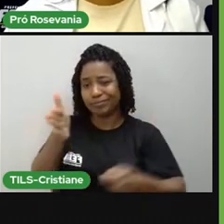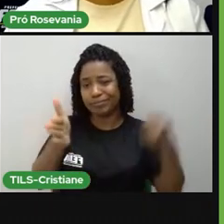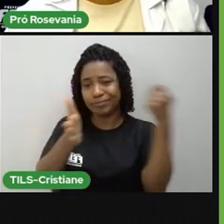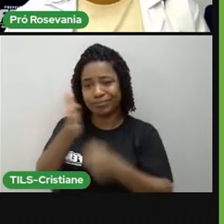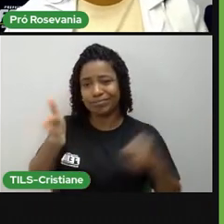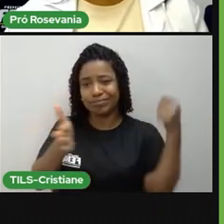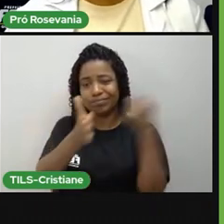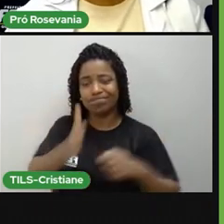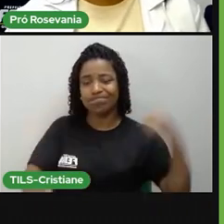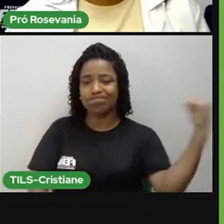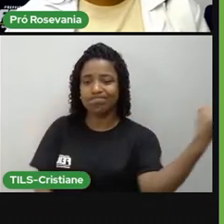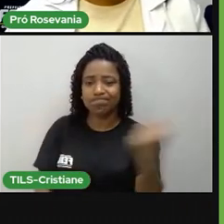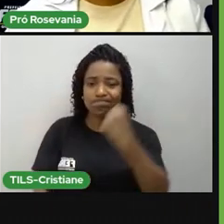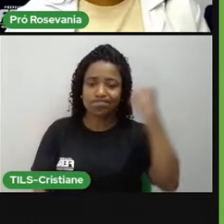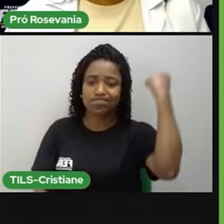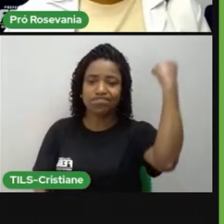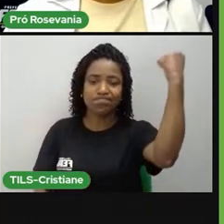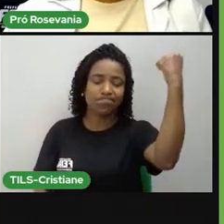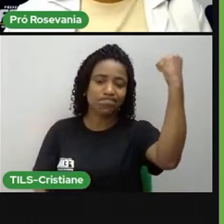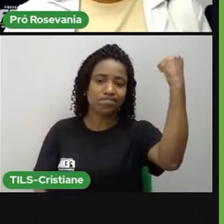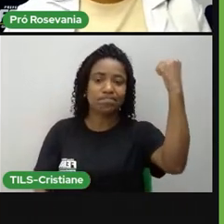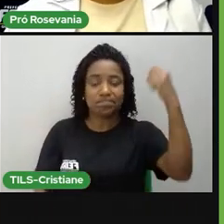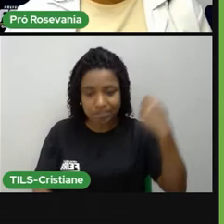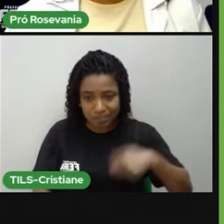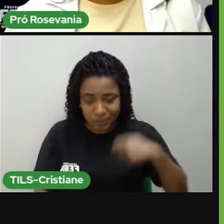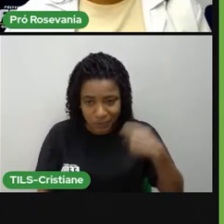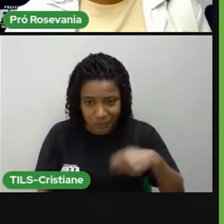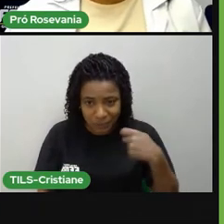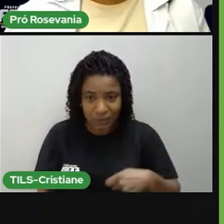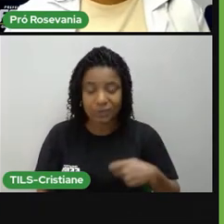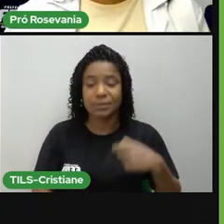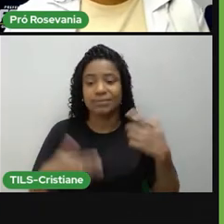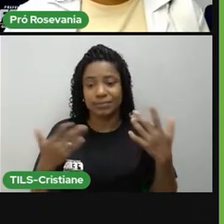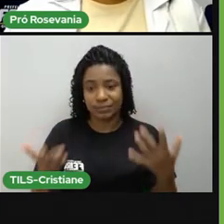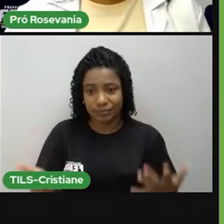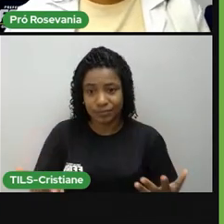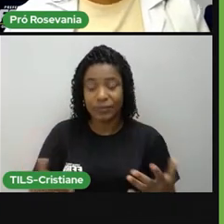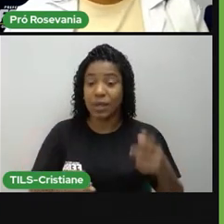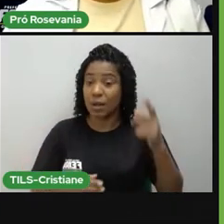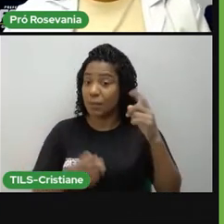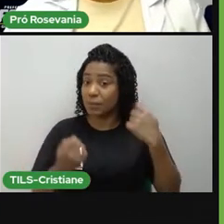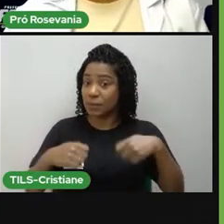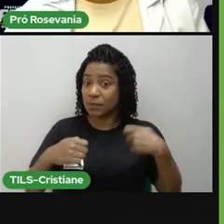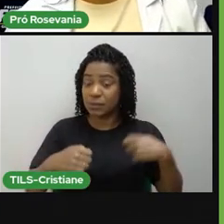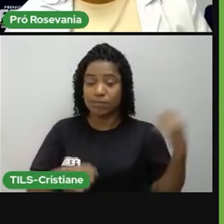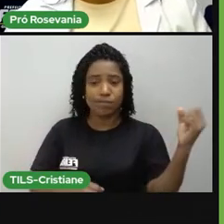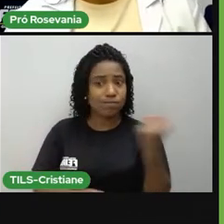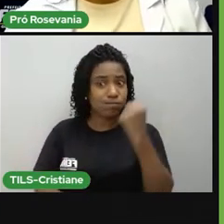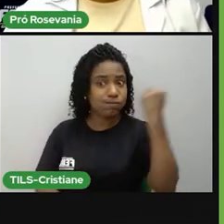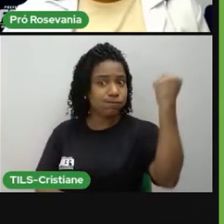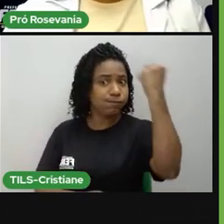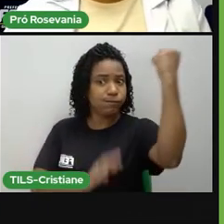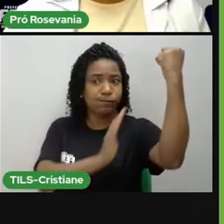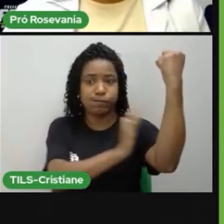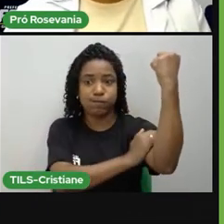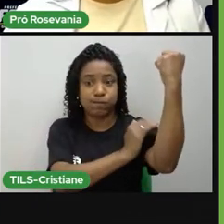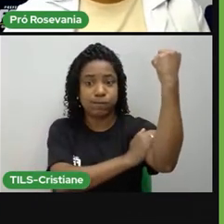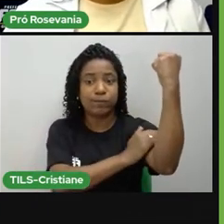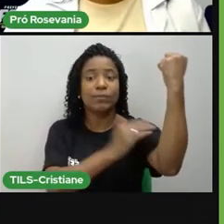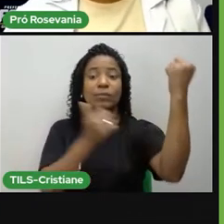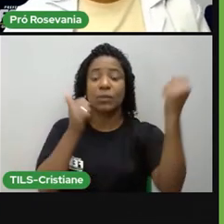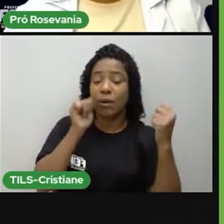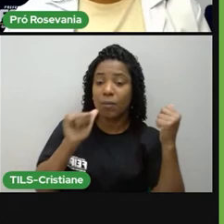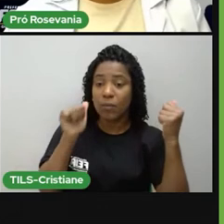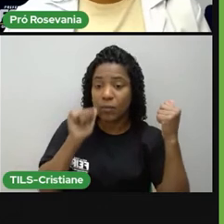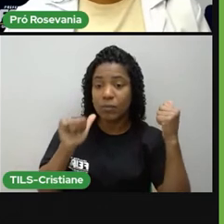que fossem nossos direitos e que fossem respeitados. Essa questão da consciência, do empoderamento, do poder da mulher, isso tudo